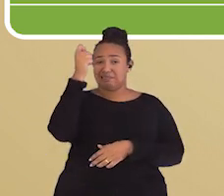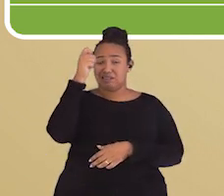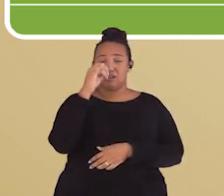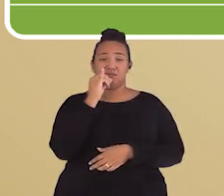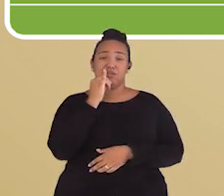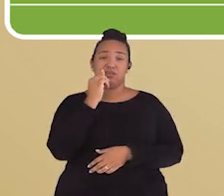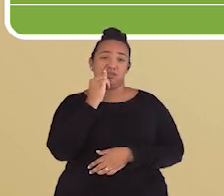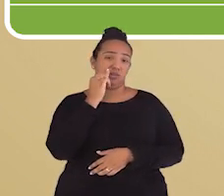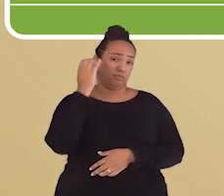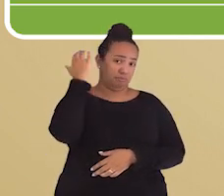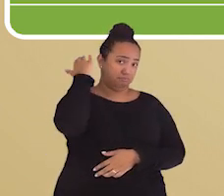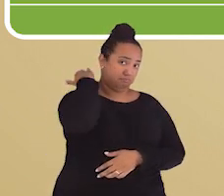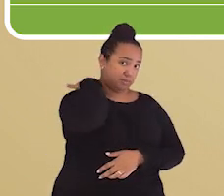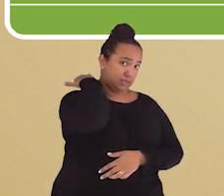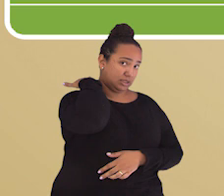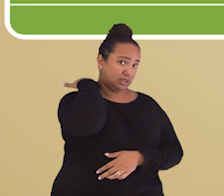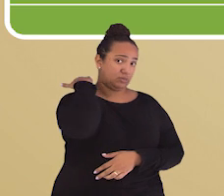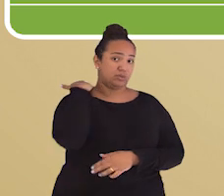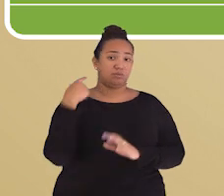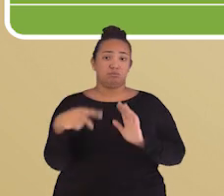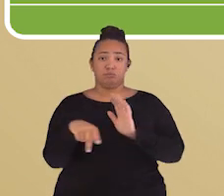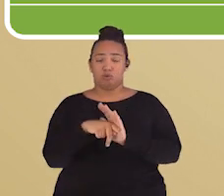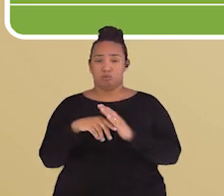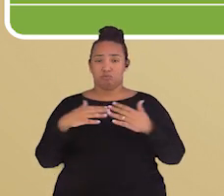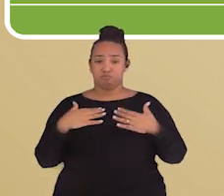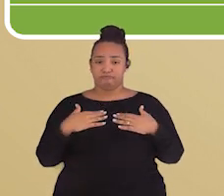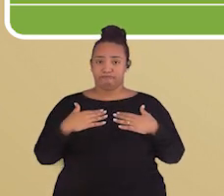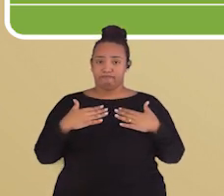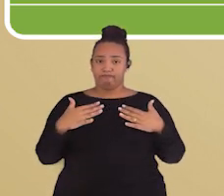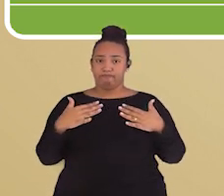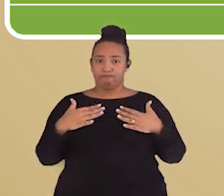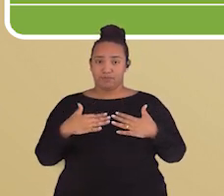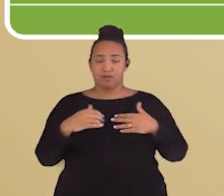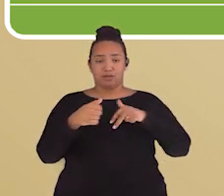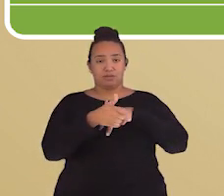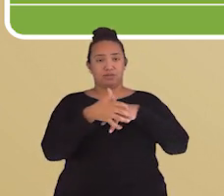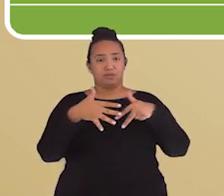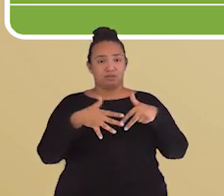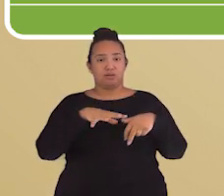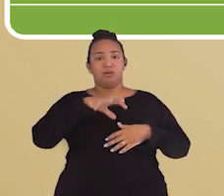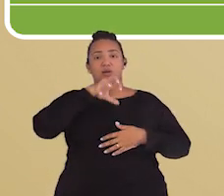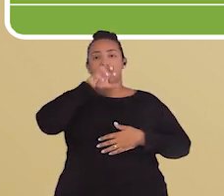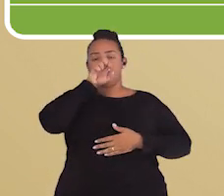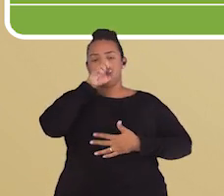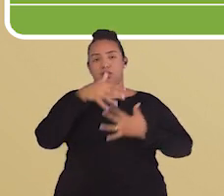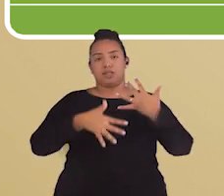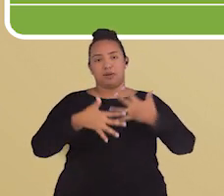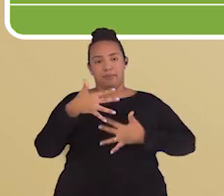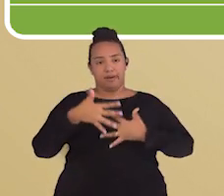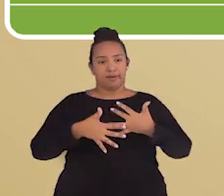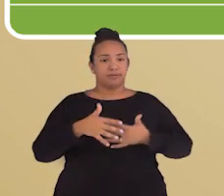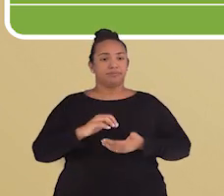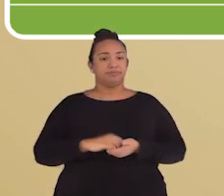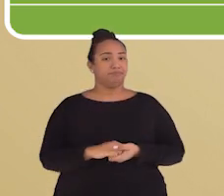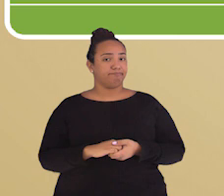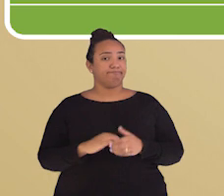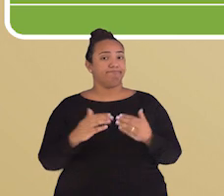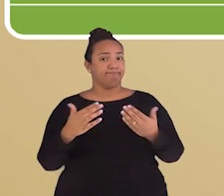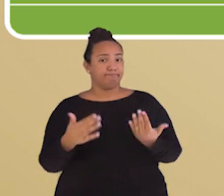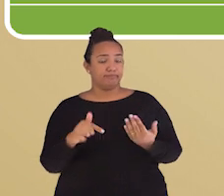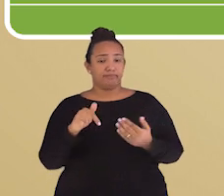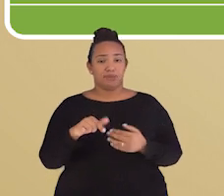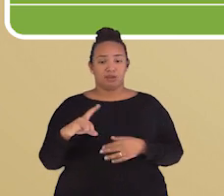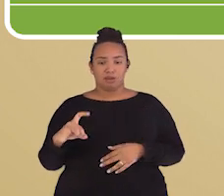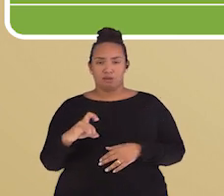pneumonia, que é uma infecção que afeta os pulmões, comprometendo o sistema respiratório. A contaminação